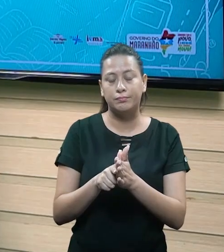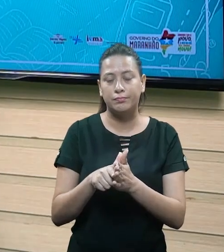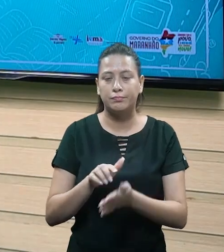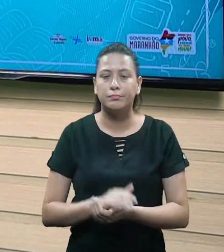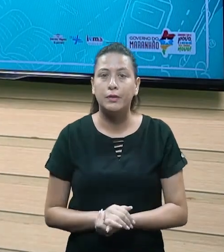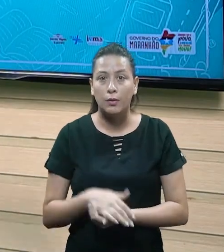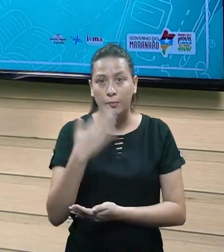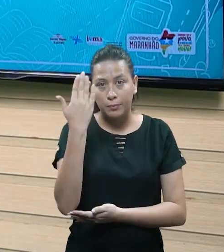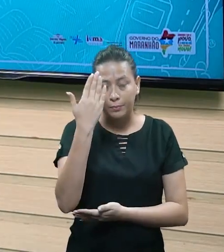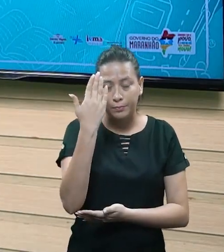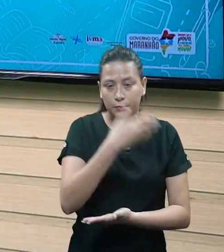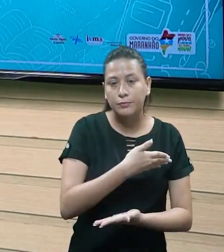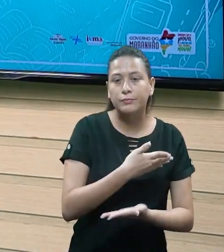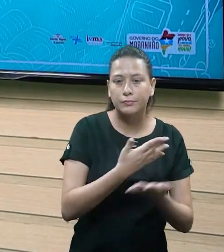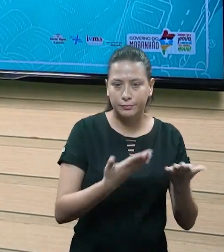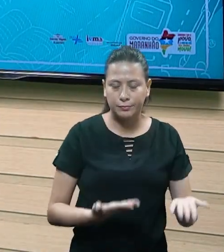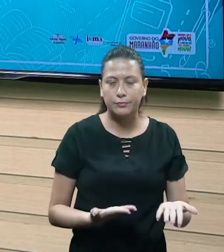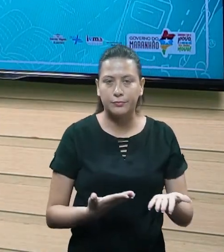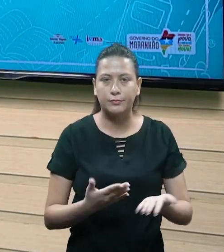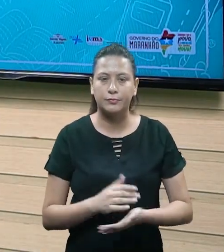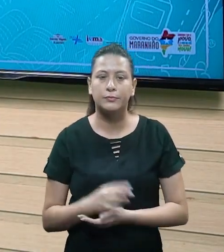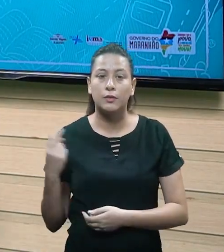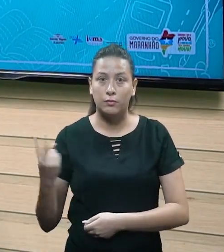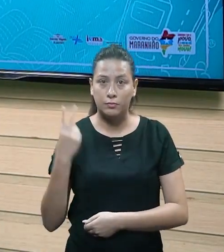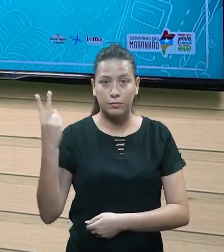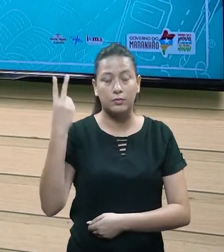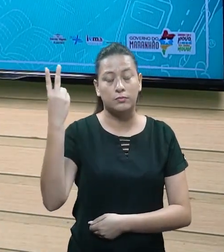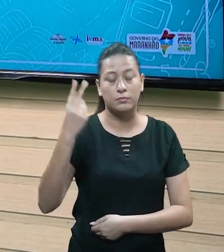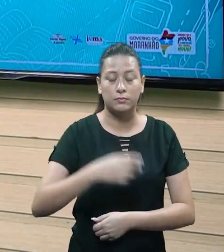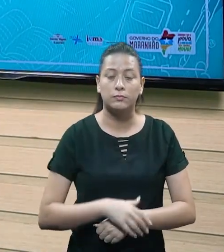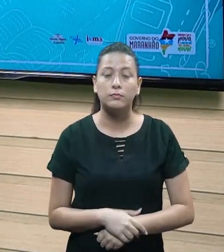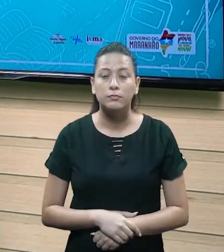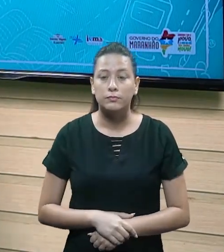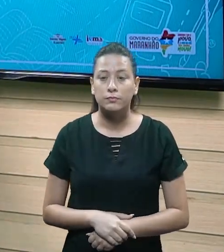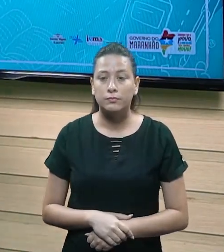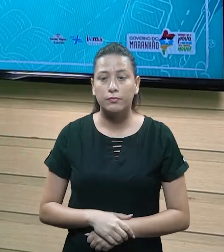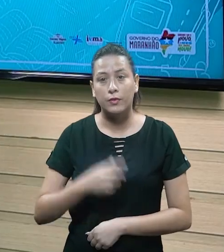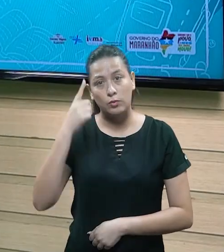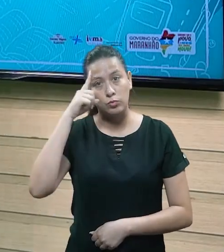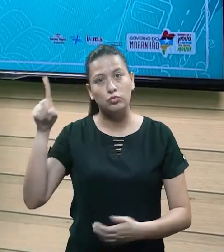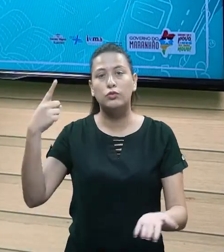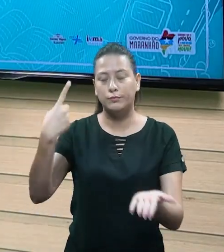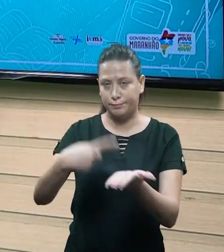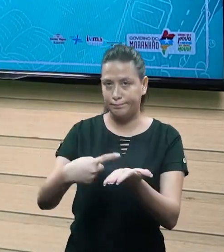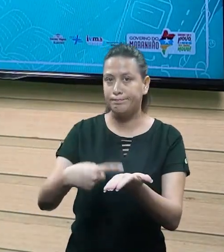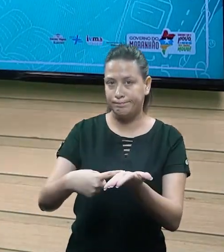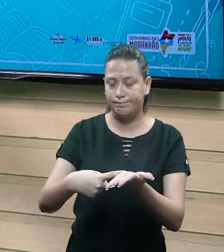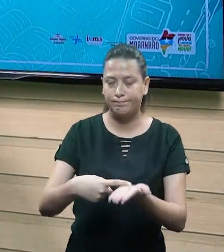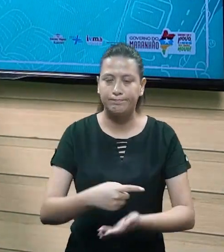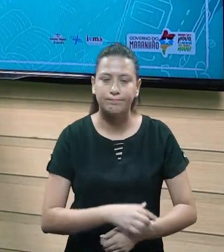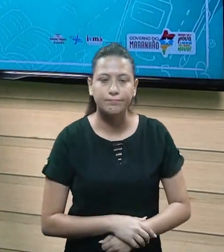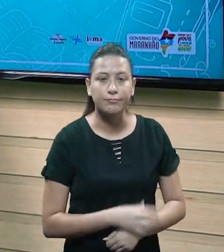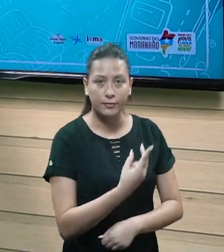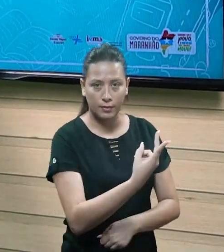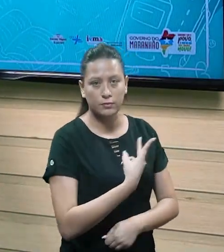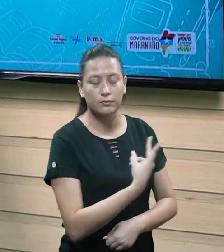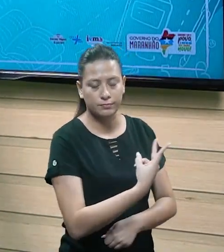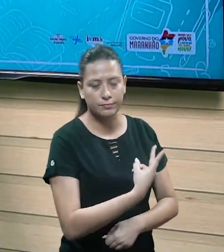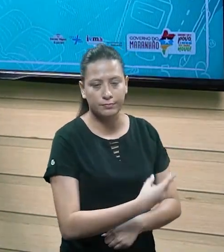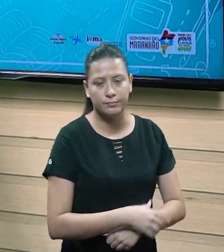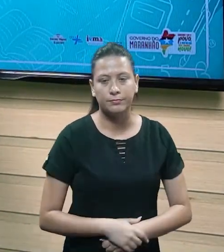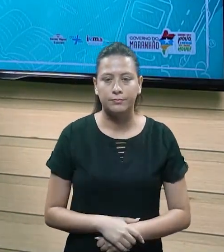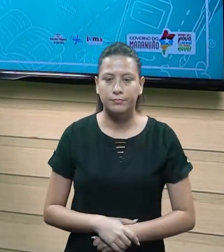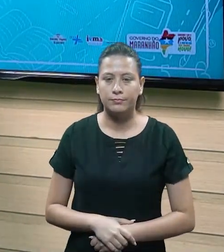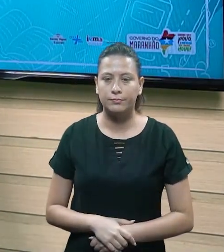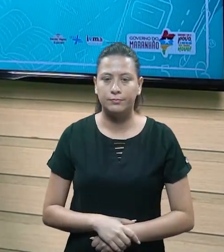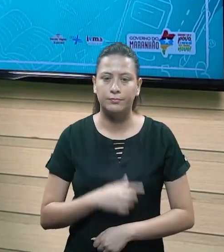combinada, tá bom? Então, é uma promessa de pagar um determinado valor, o valor que eu estou devendo por esse pedreiro, tá? Na data que foi determinada e foi combinada entre